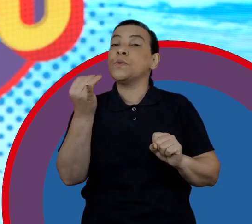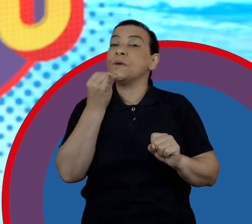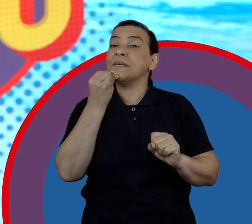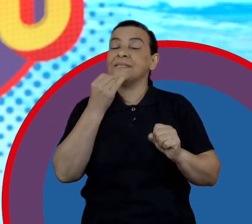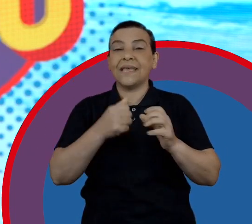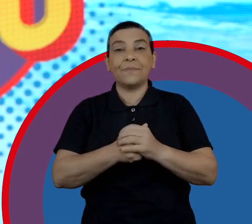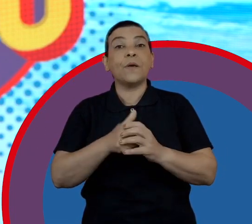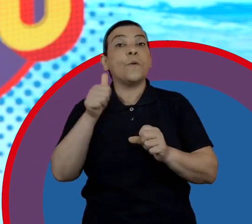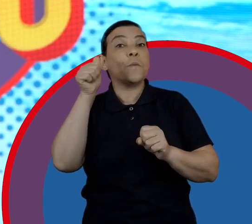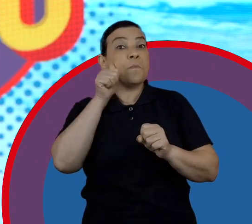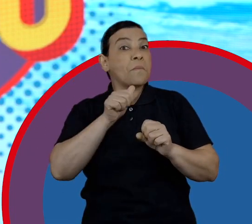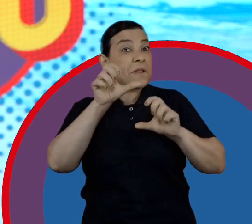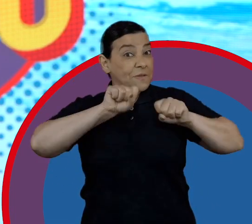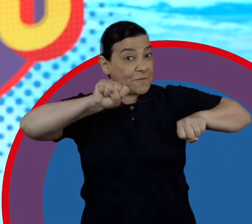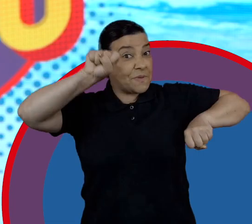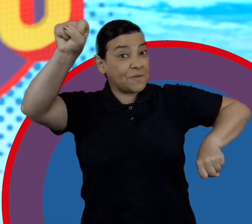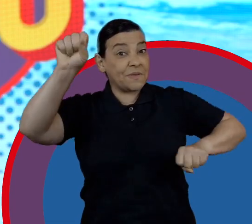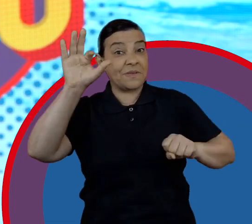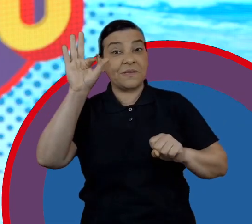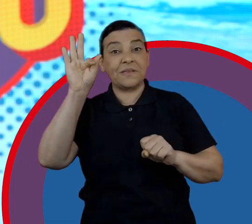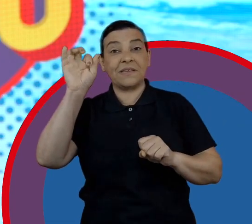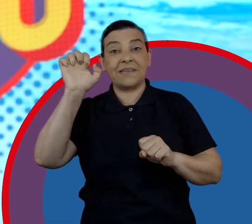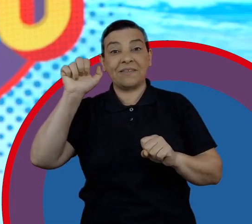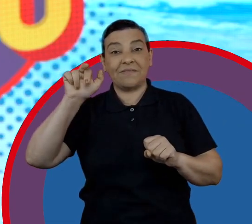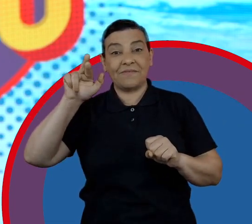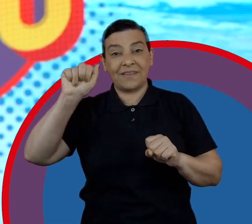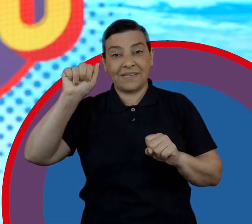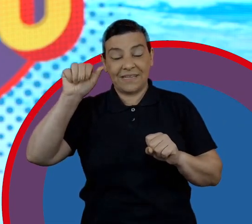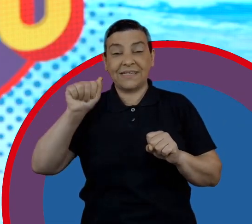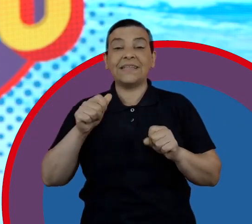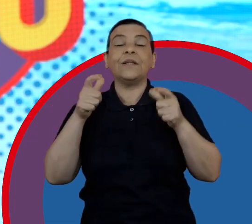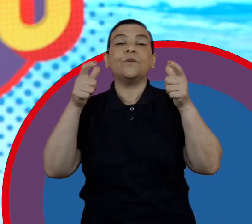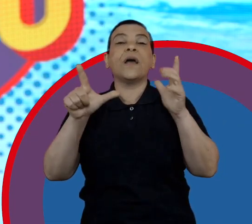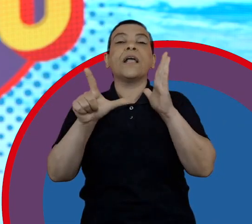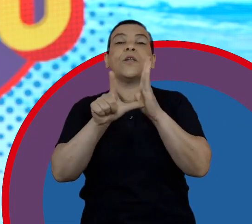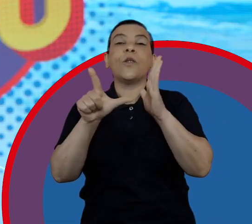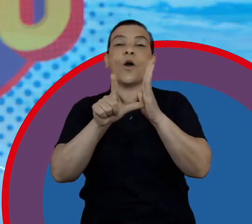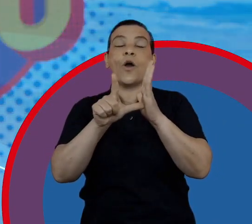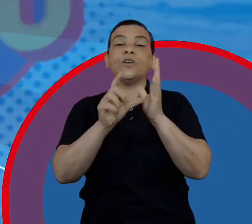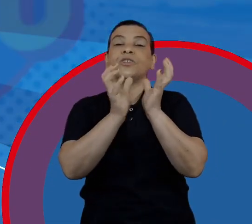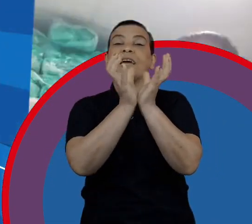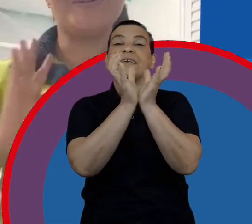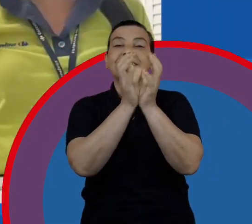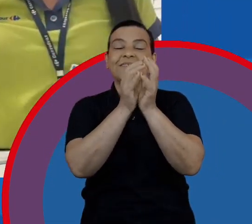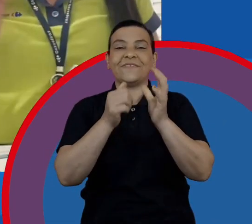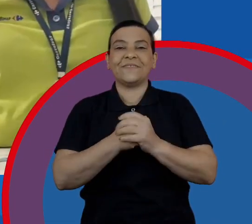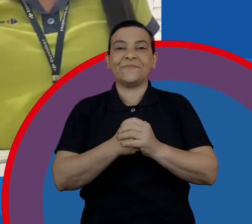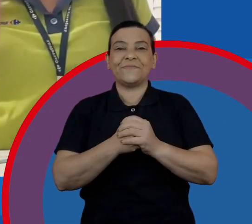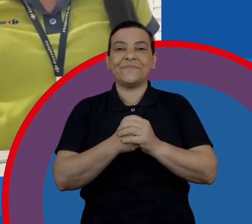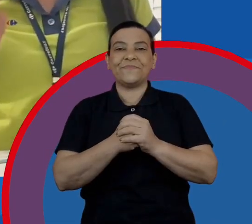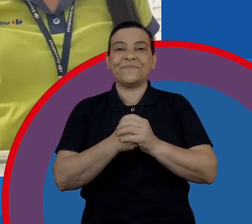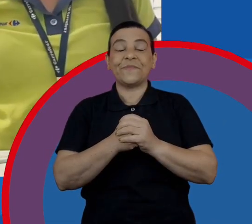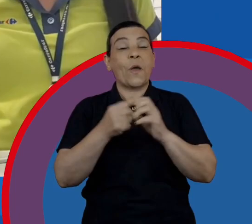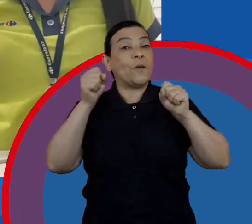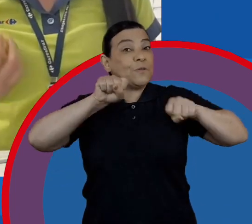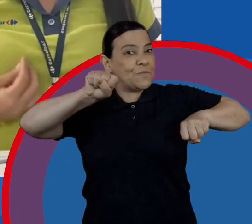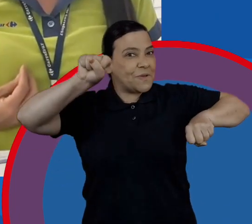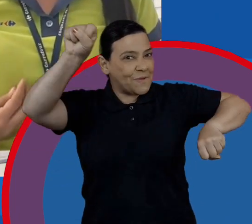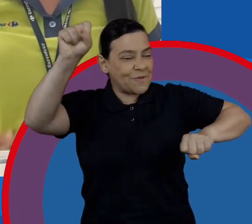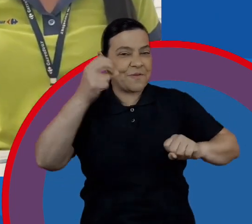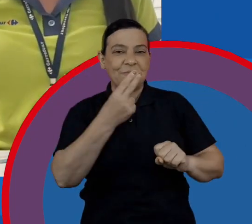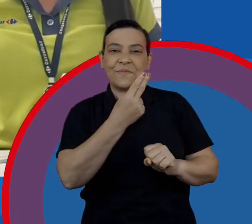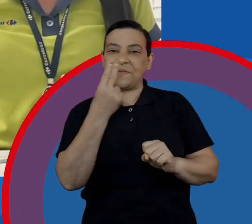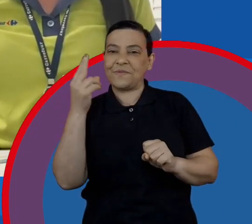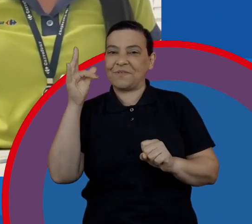super-heroína, que é a Fernanda, da loja de Recife. Fala aí, Fernanda. Olá, super-heroes! Eu me chamo